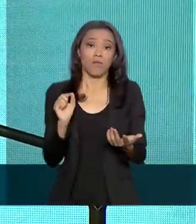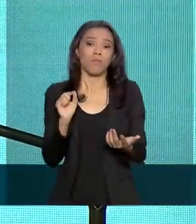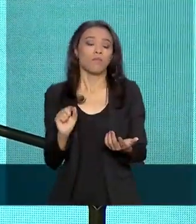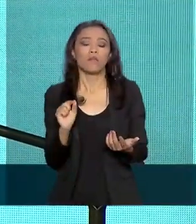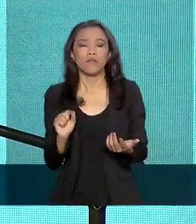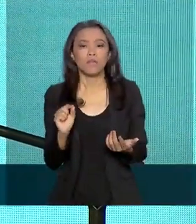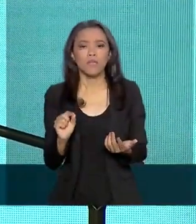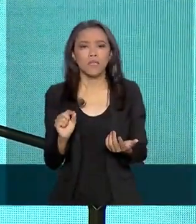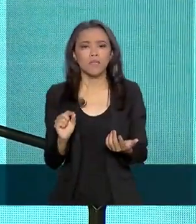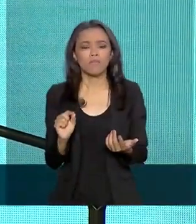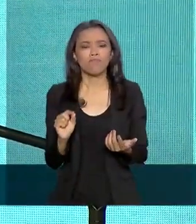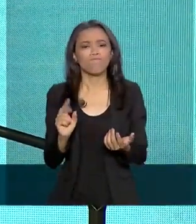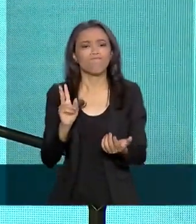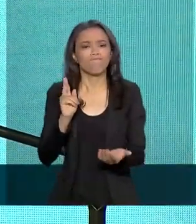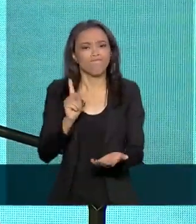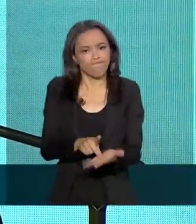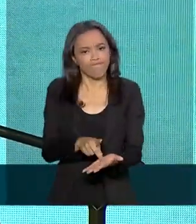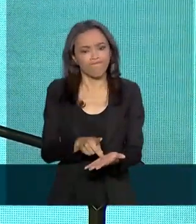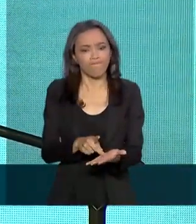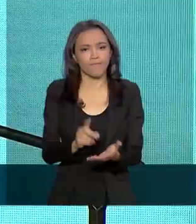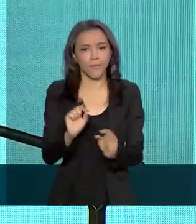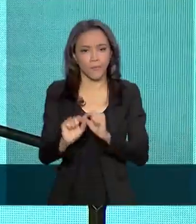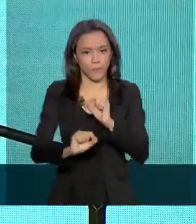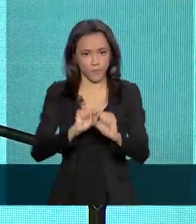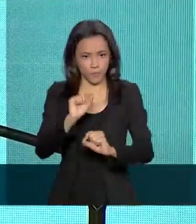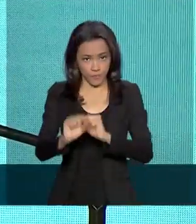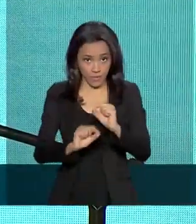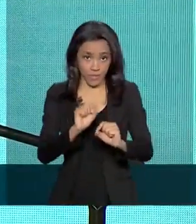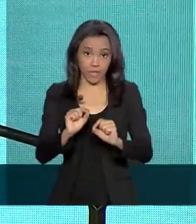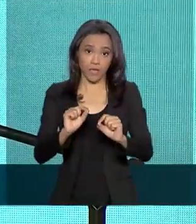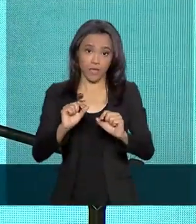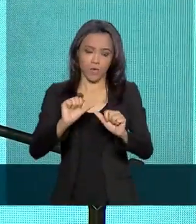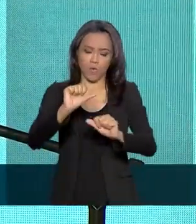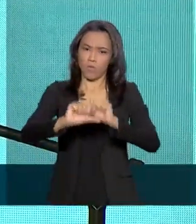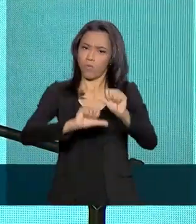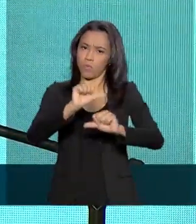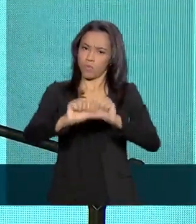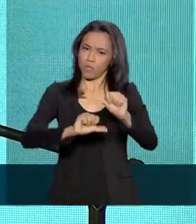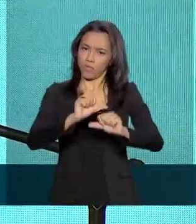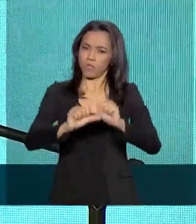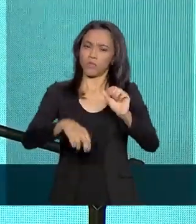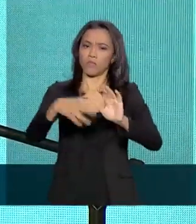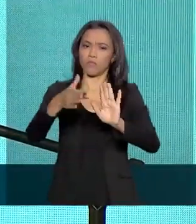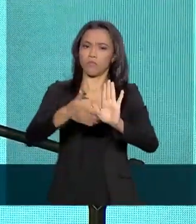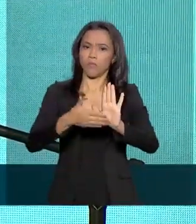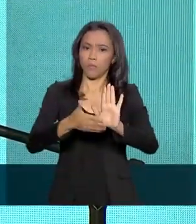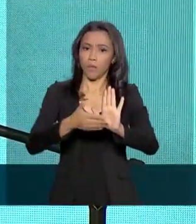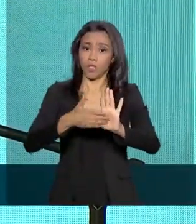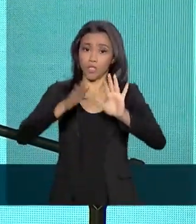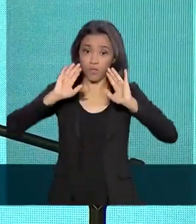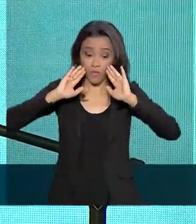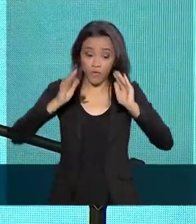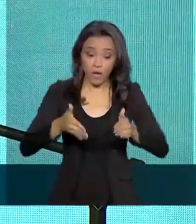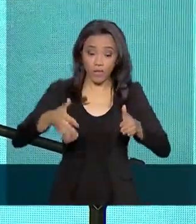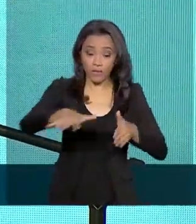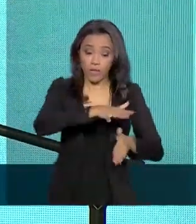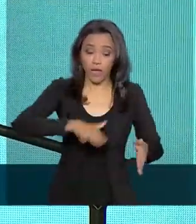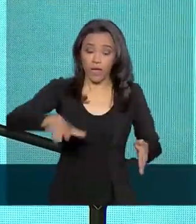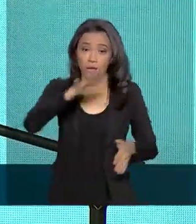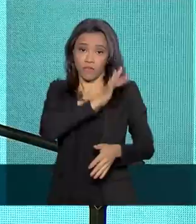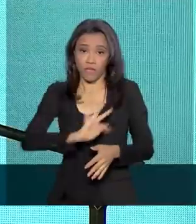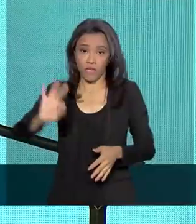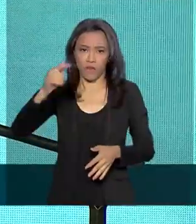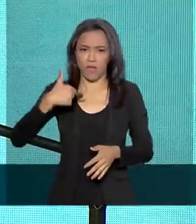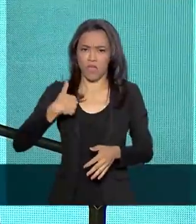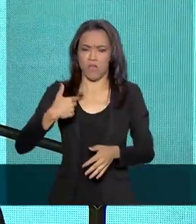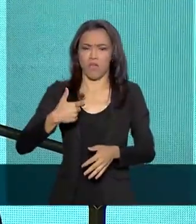se jogasse na questão de uma reforma que voltasse para a área federal. Porque todas as vezes, ao longo dos meus